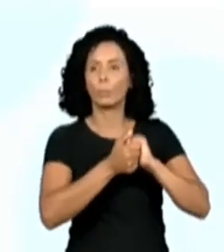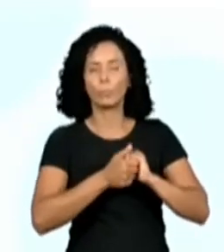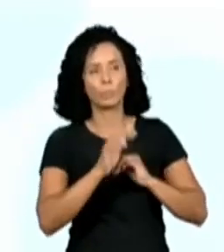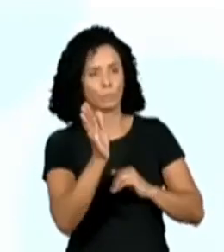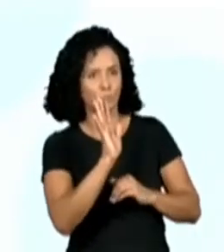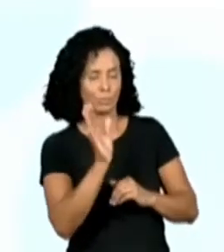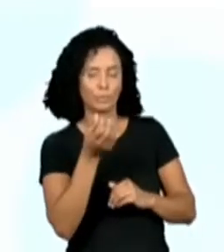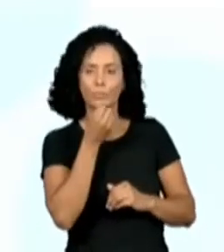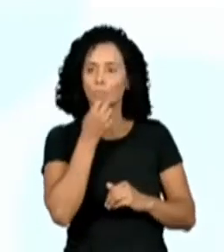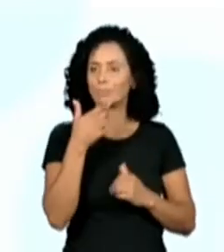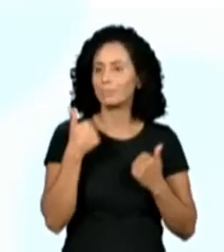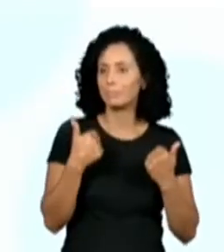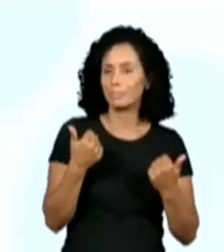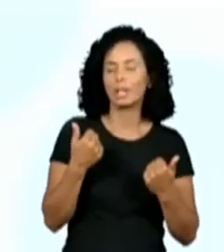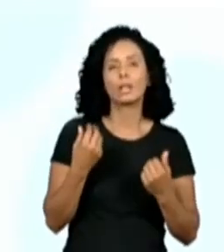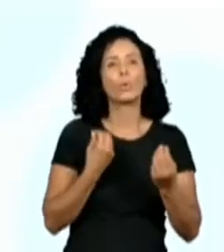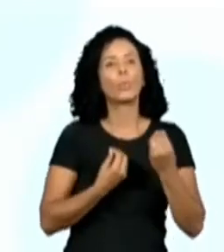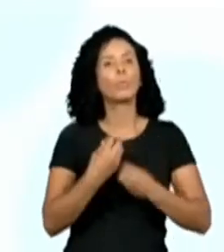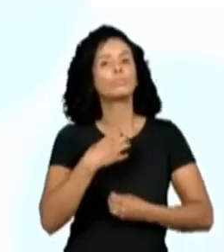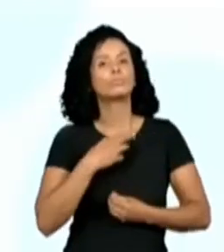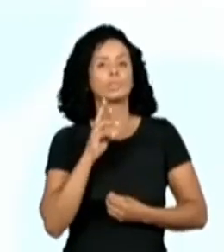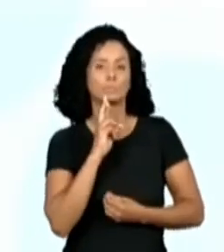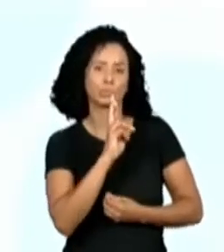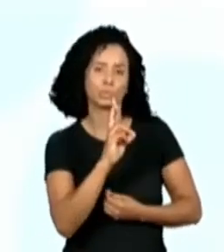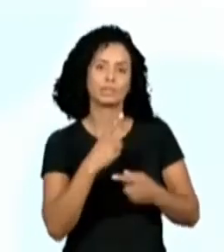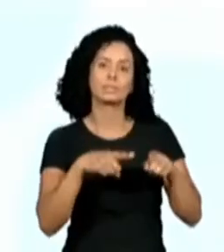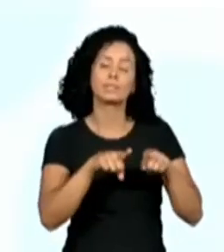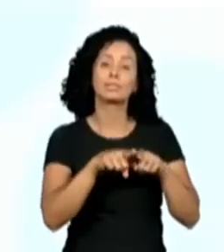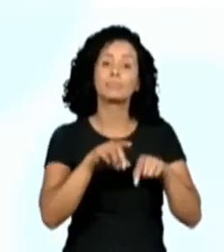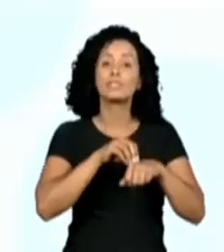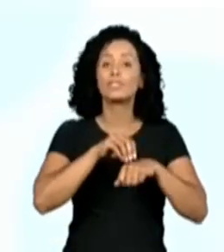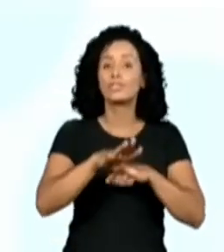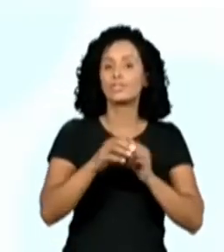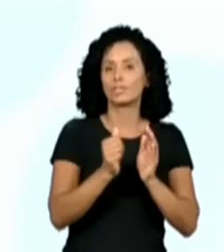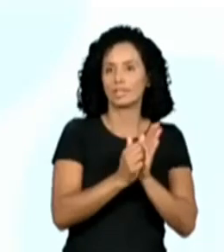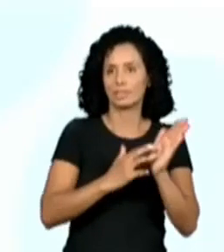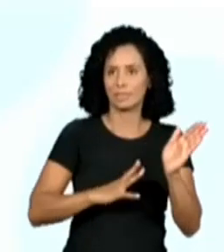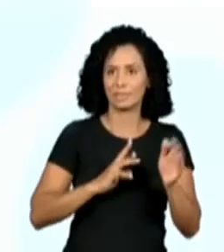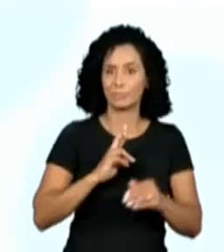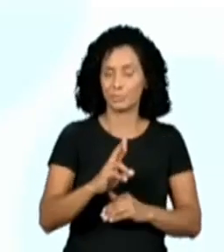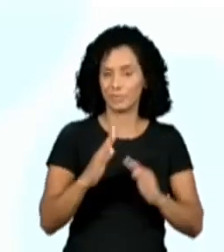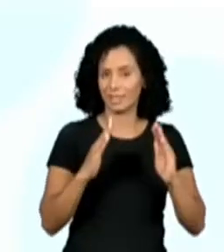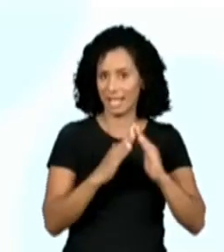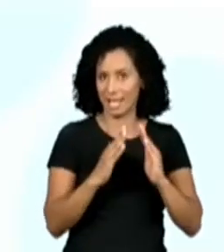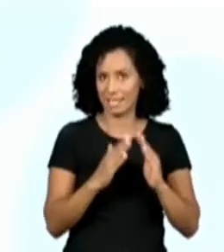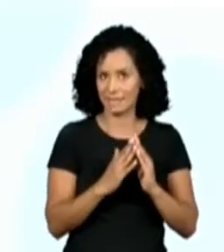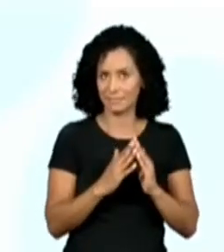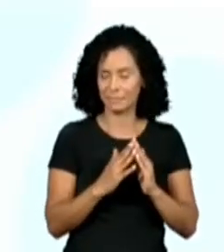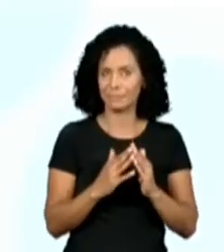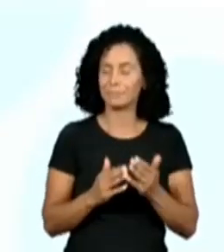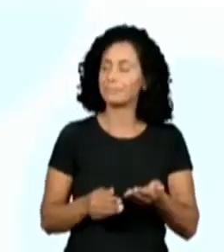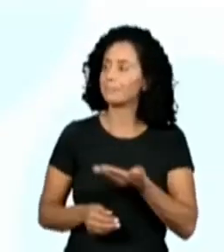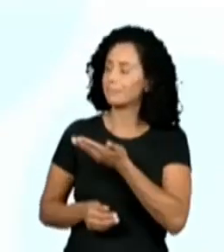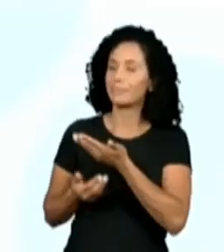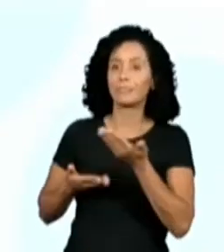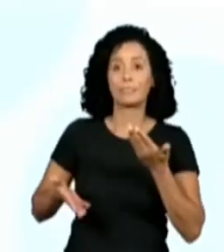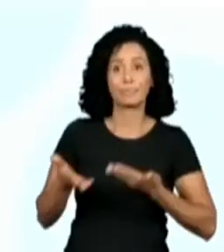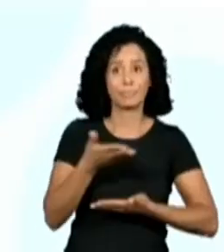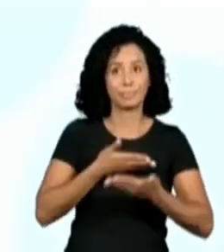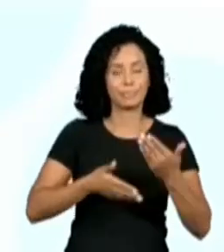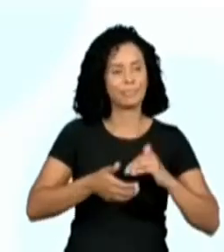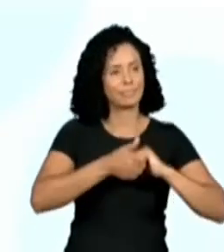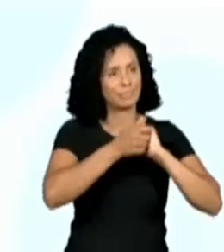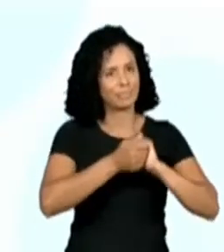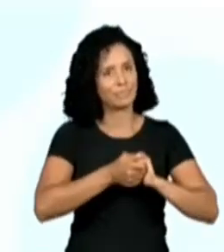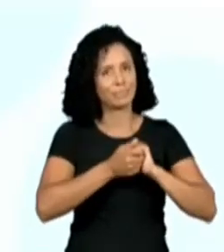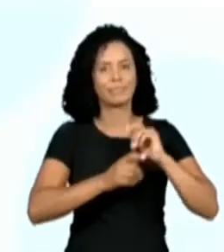como responder e sugestão de lição de casa. Para a interação, cumprimentos e também materiais escolares. E